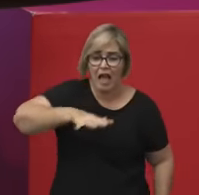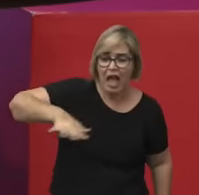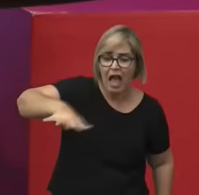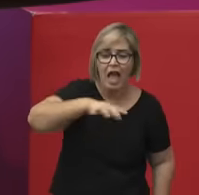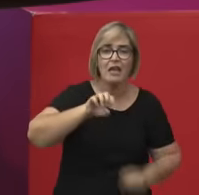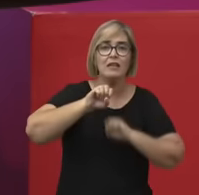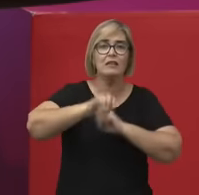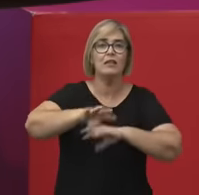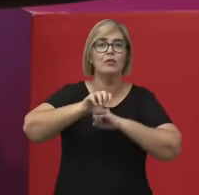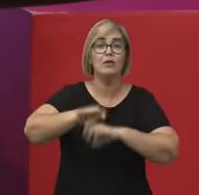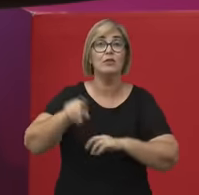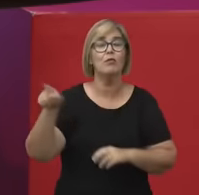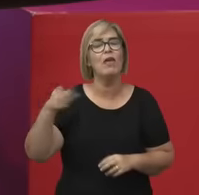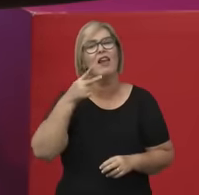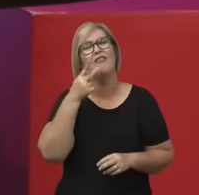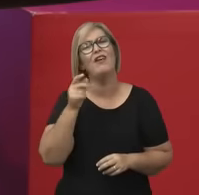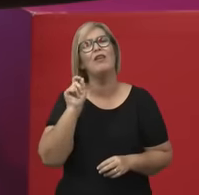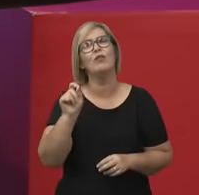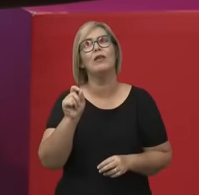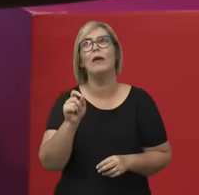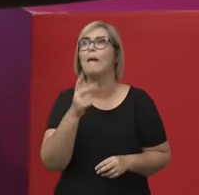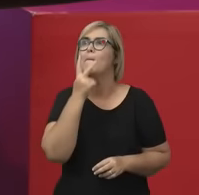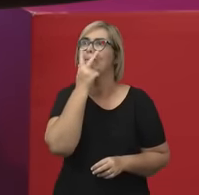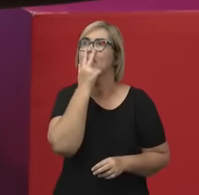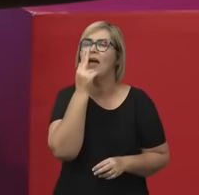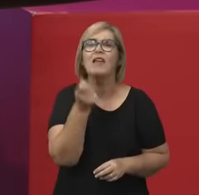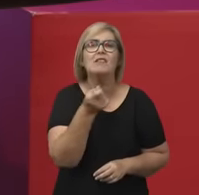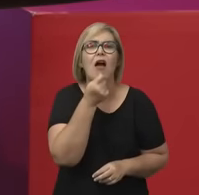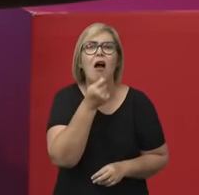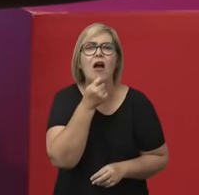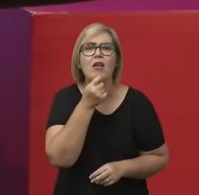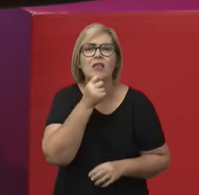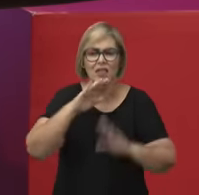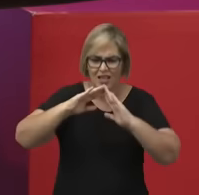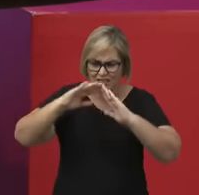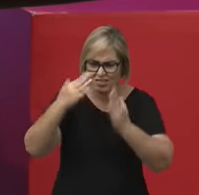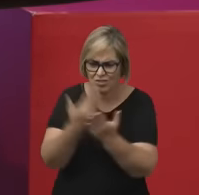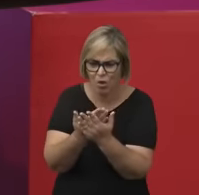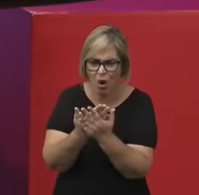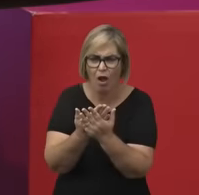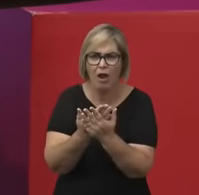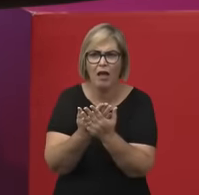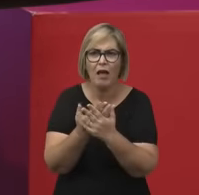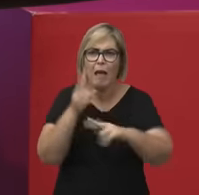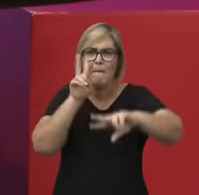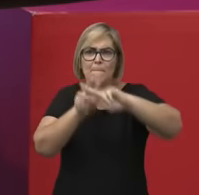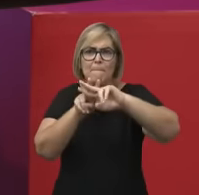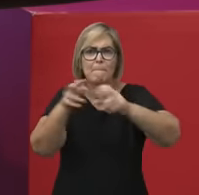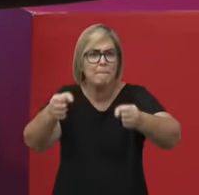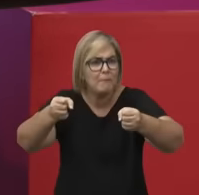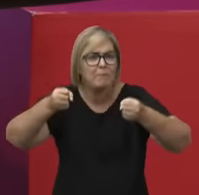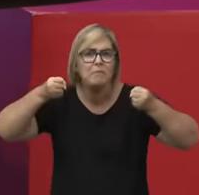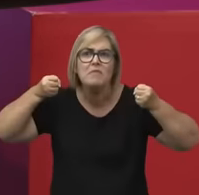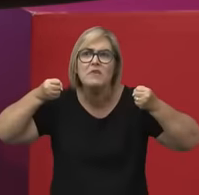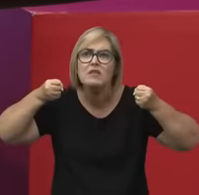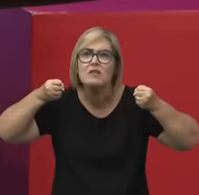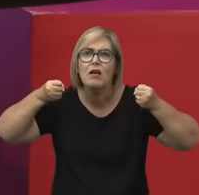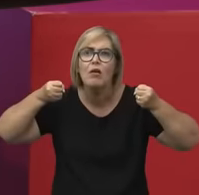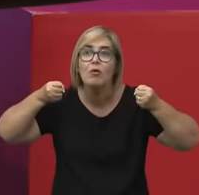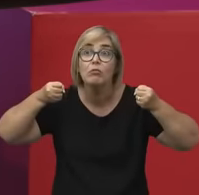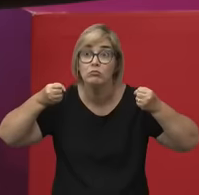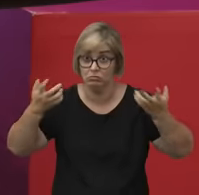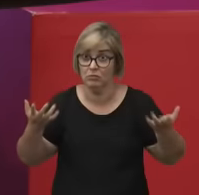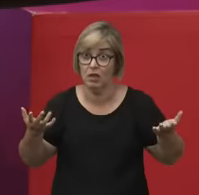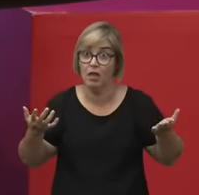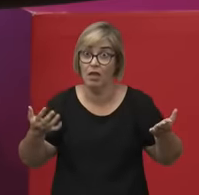e diz que elas parecem prisões. E aí é interessante porque é uma fala que ressoa na contemporaneidade. O Foucault também falou isso.